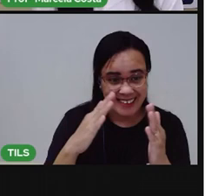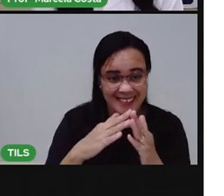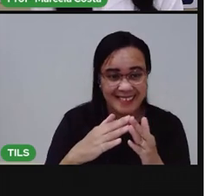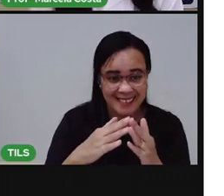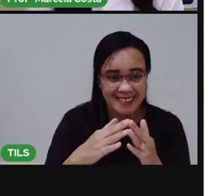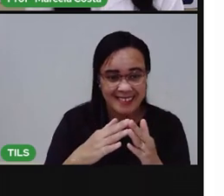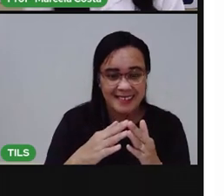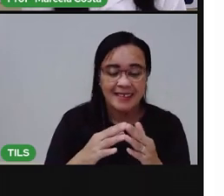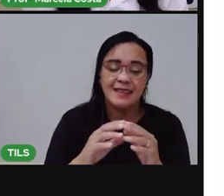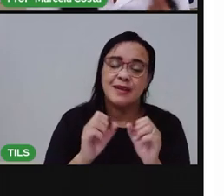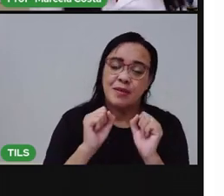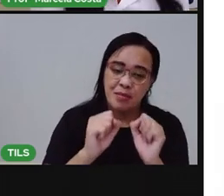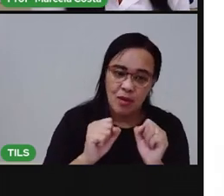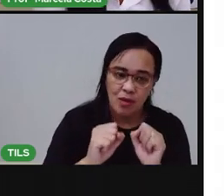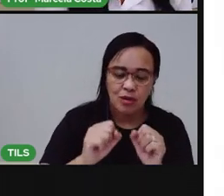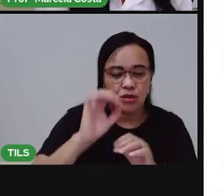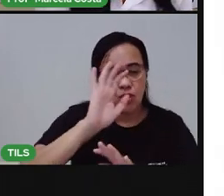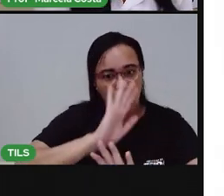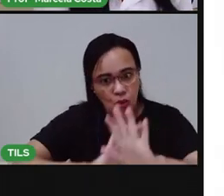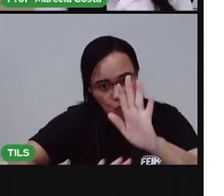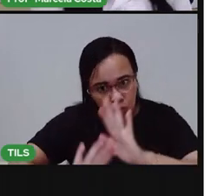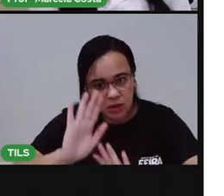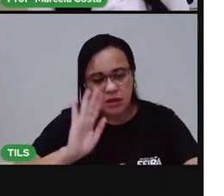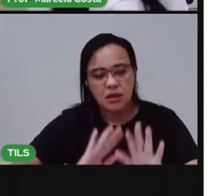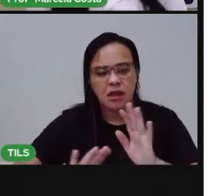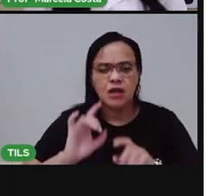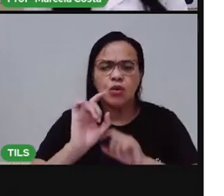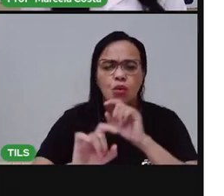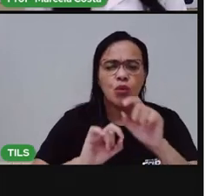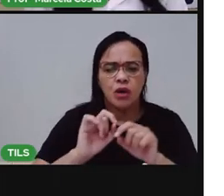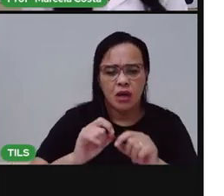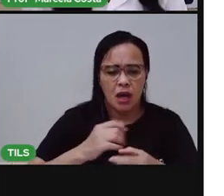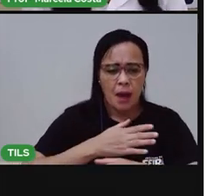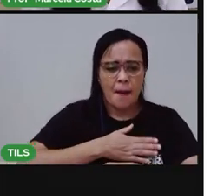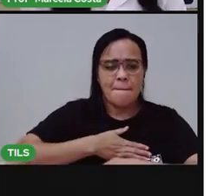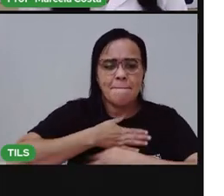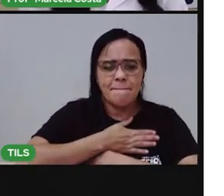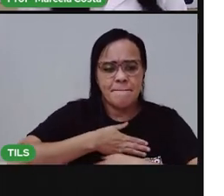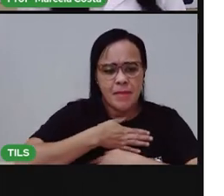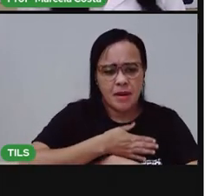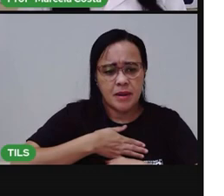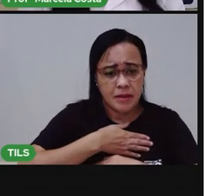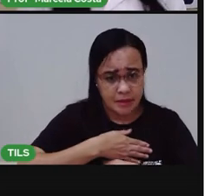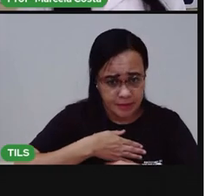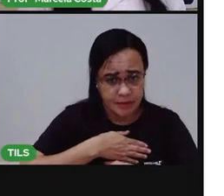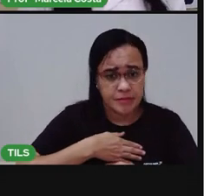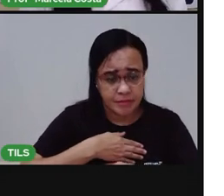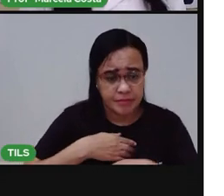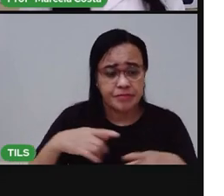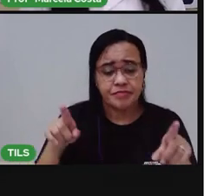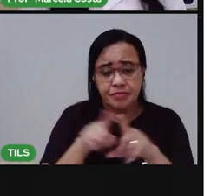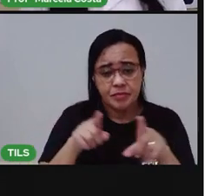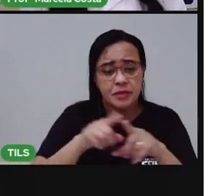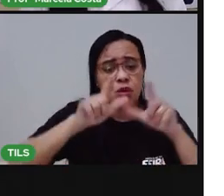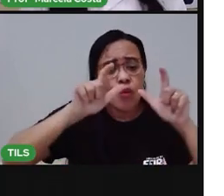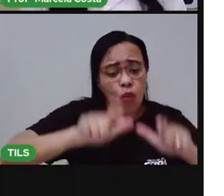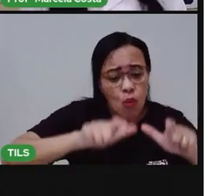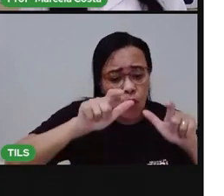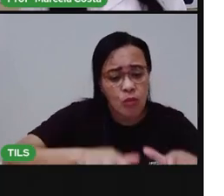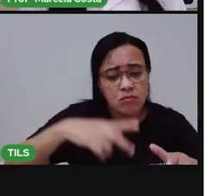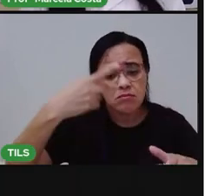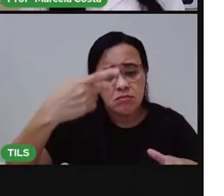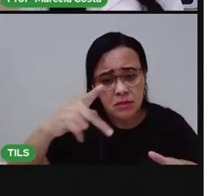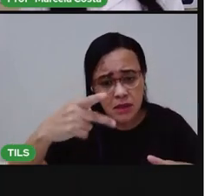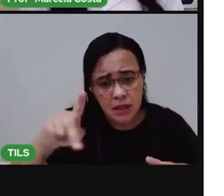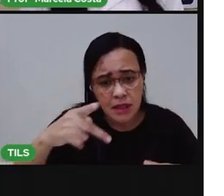fazer alguns desses cuidados. Como dar banho, fazer higienização para o local onde ele fica, lavar os recipientes do